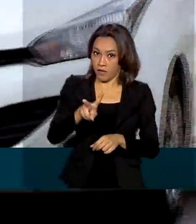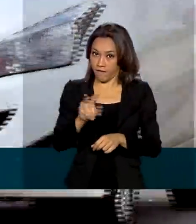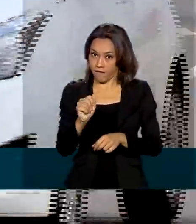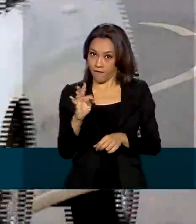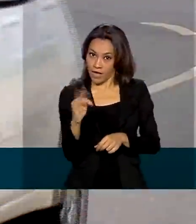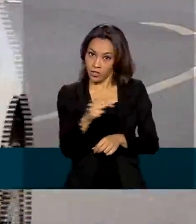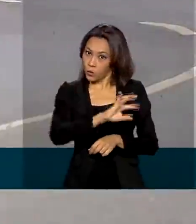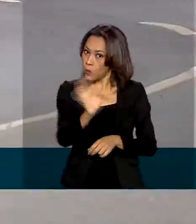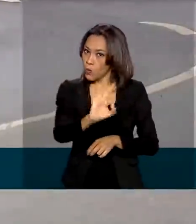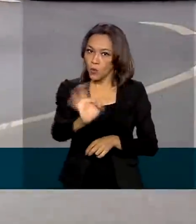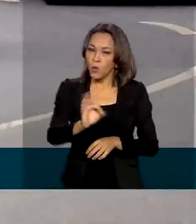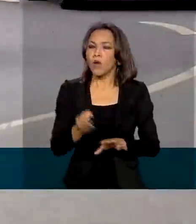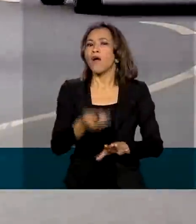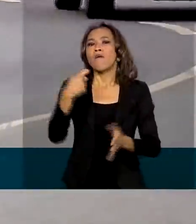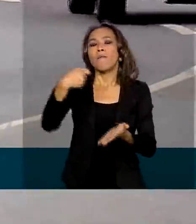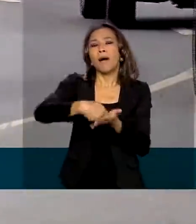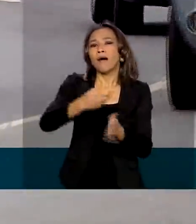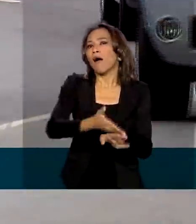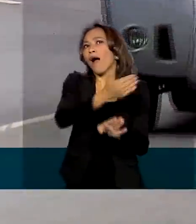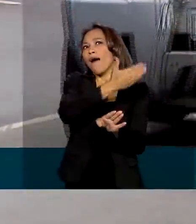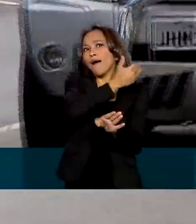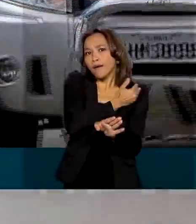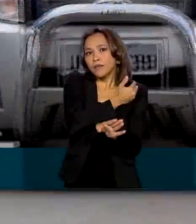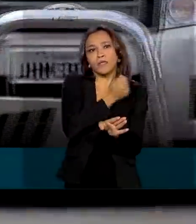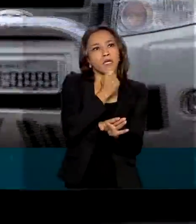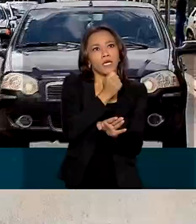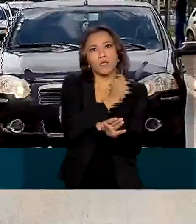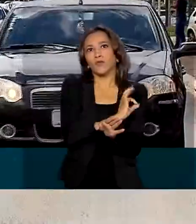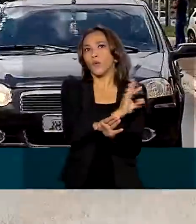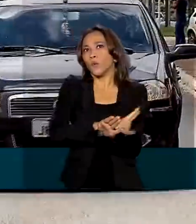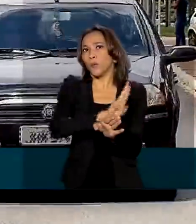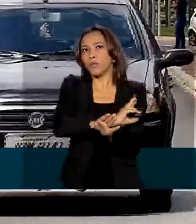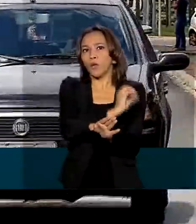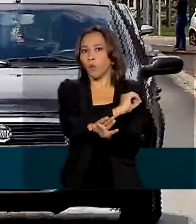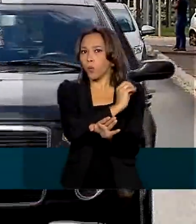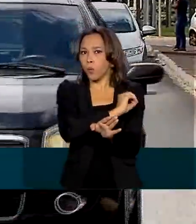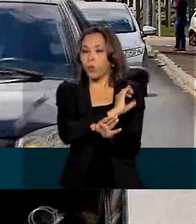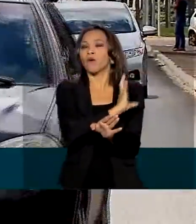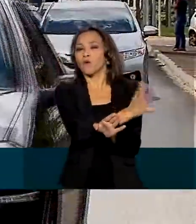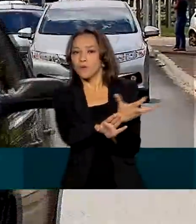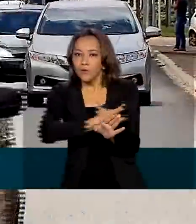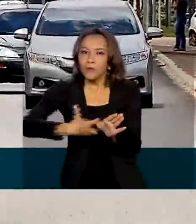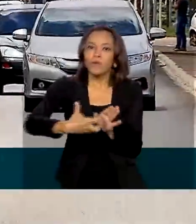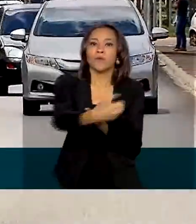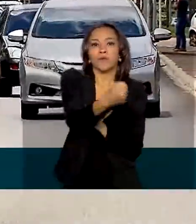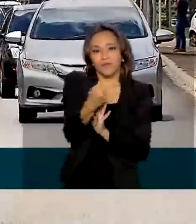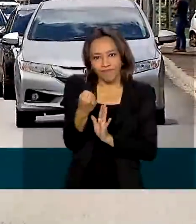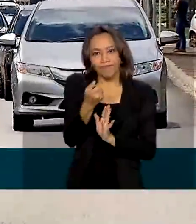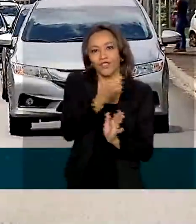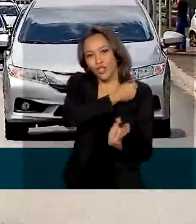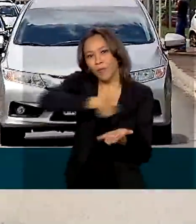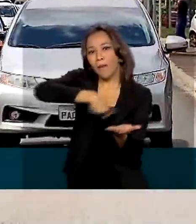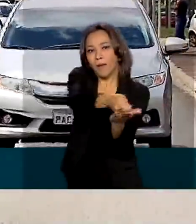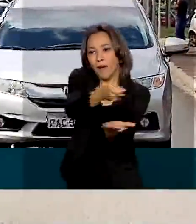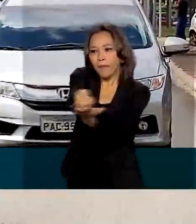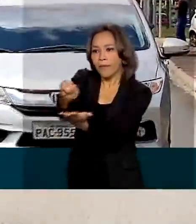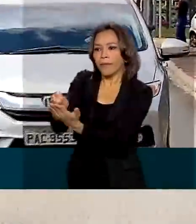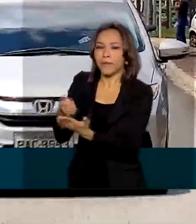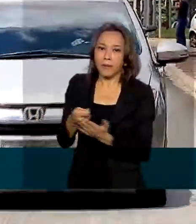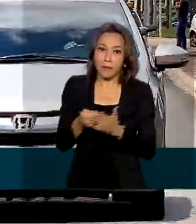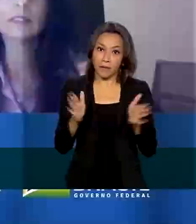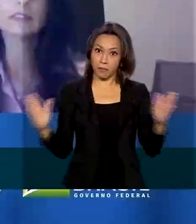pagos em anos anteriores e que não foram utilizados, vão servir para custear as indenizações de